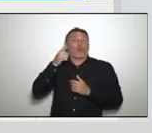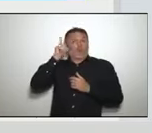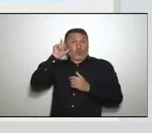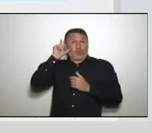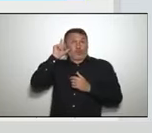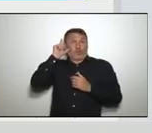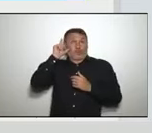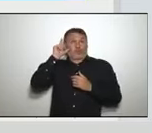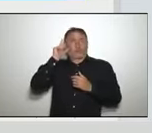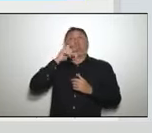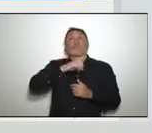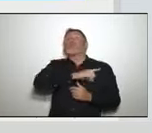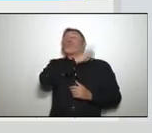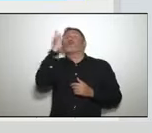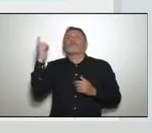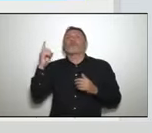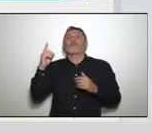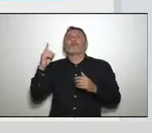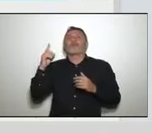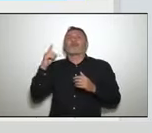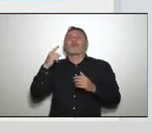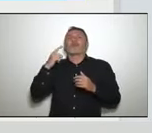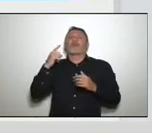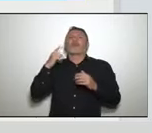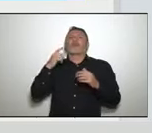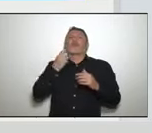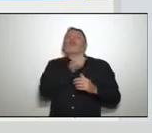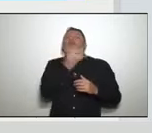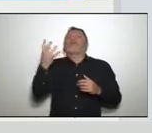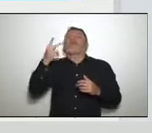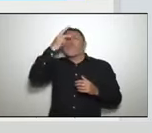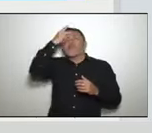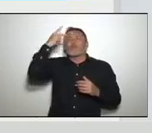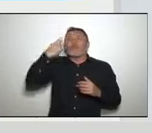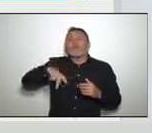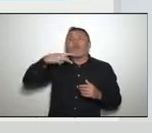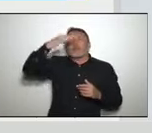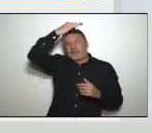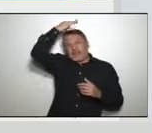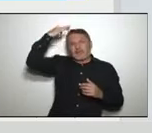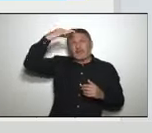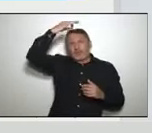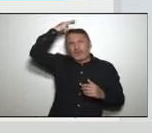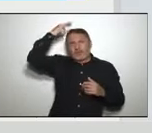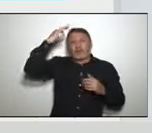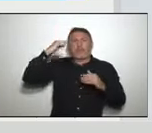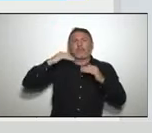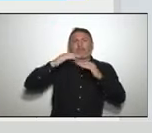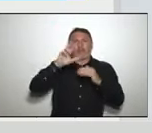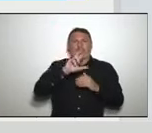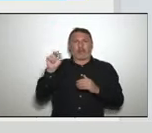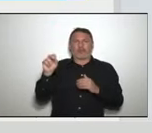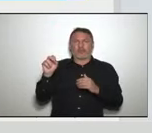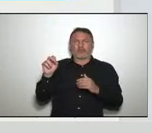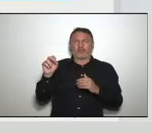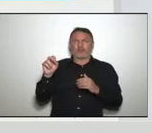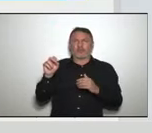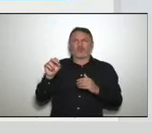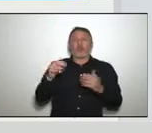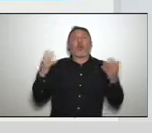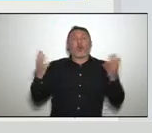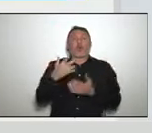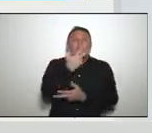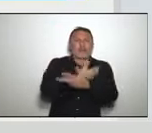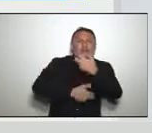557 casos de coronavírus. Hoje, o laboratório central identificou 103